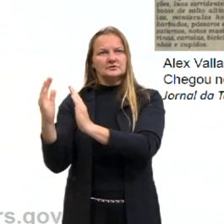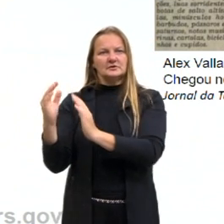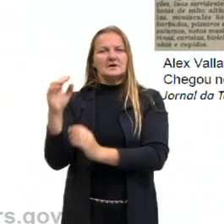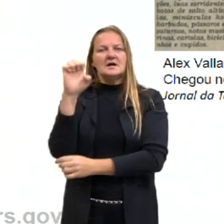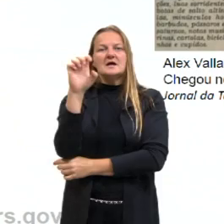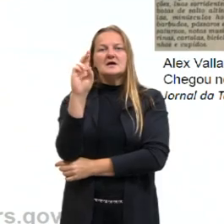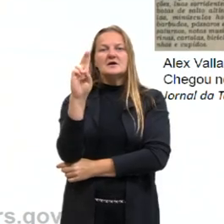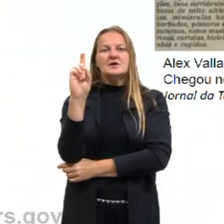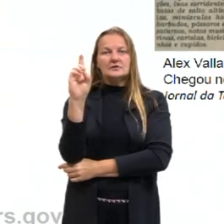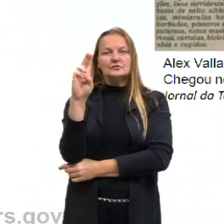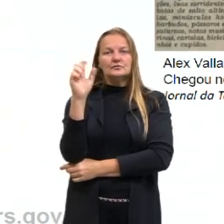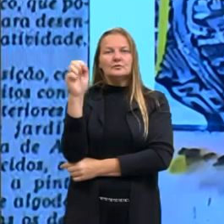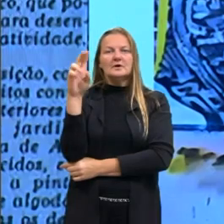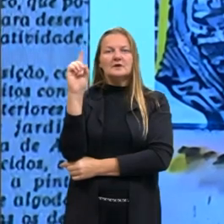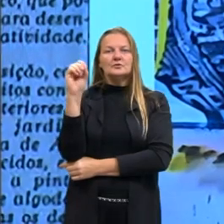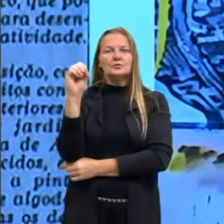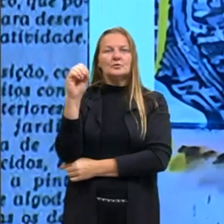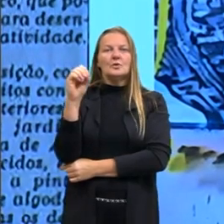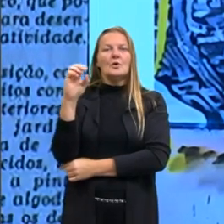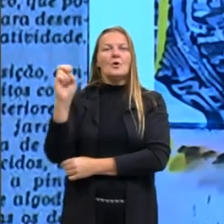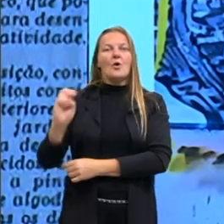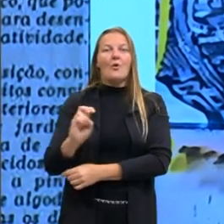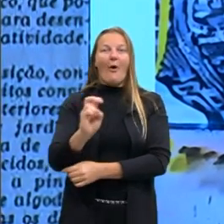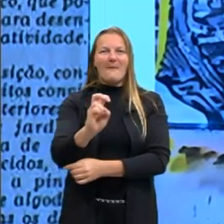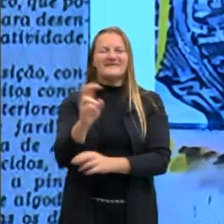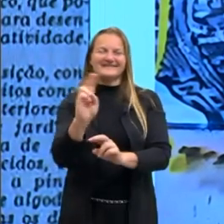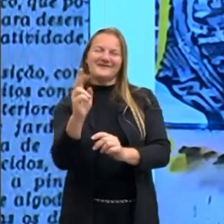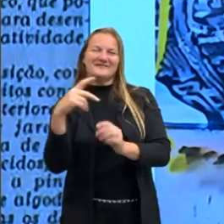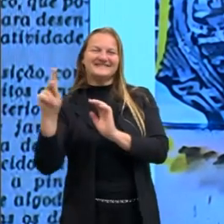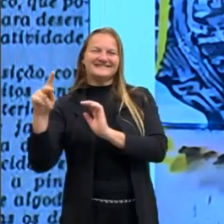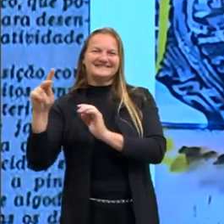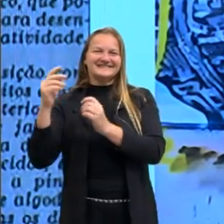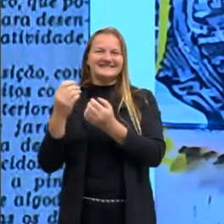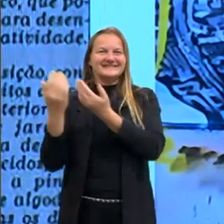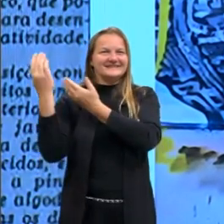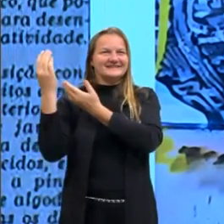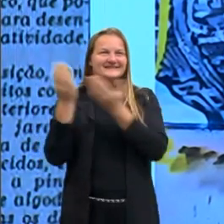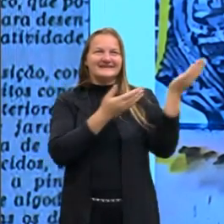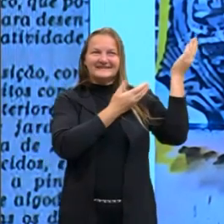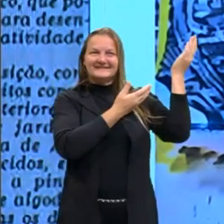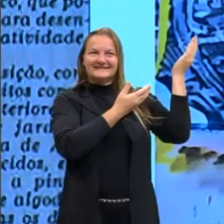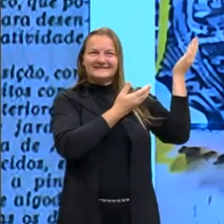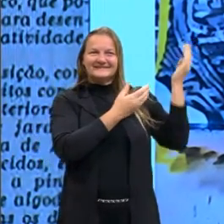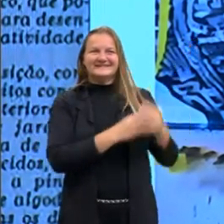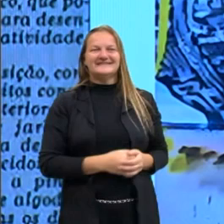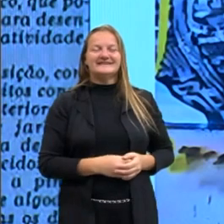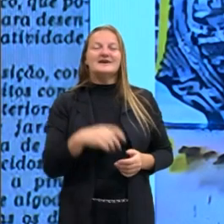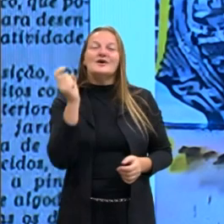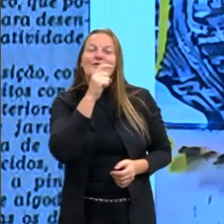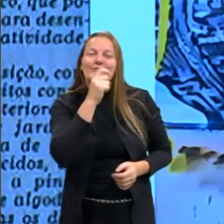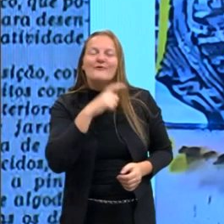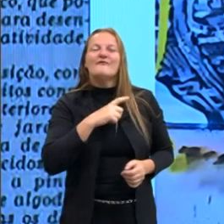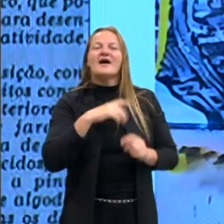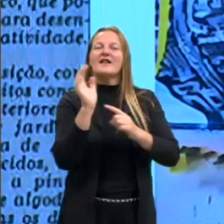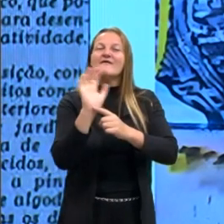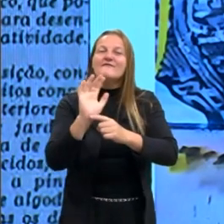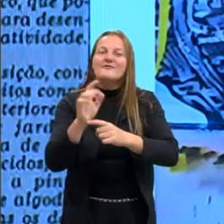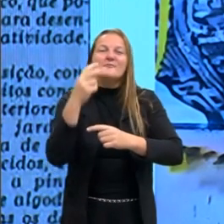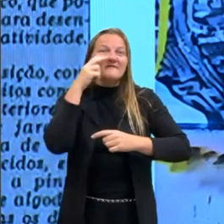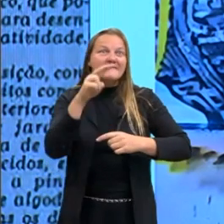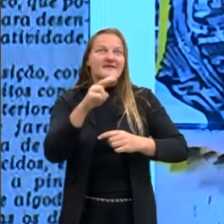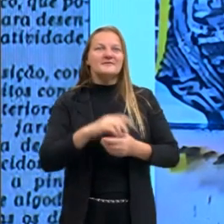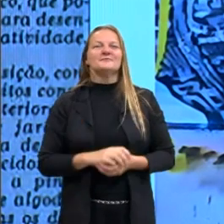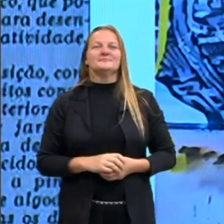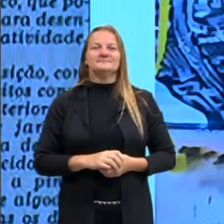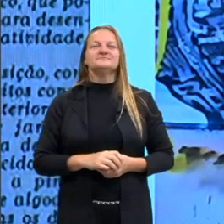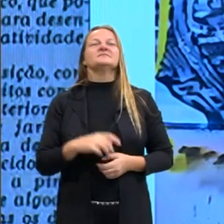Paulo. Certamente quem já passou por São Paulo, ou assistindo ali as novelas e alguns filmes, já percebeu